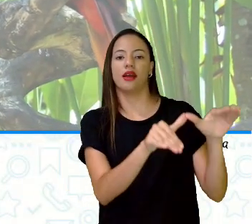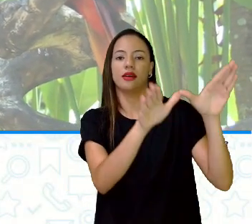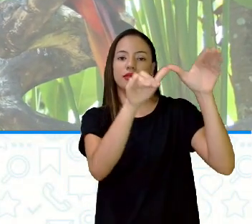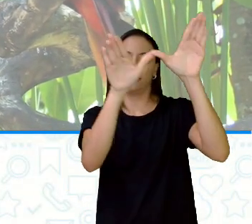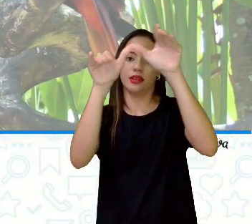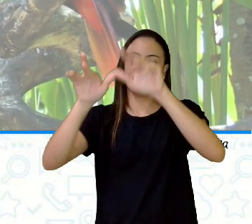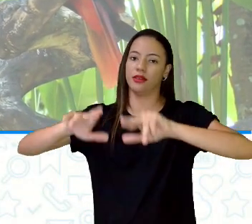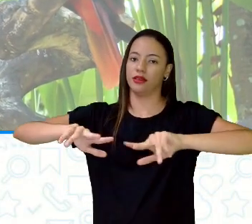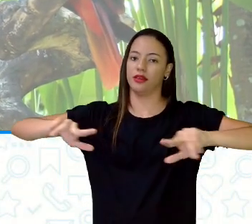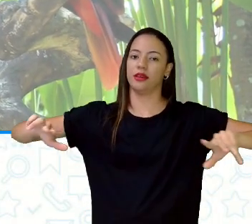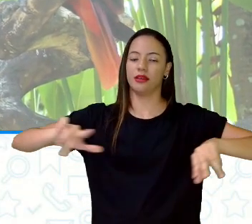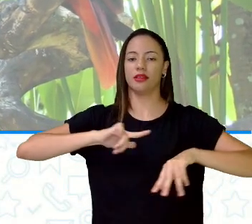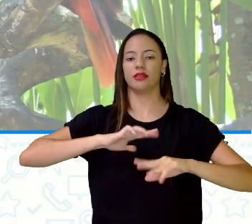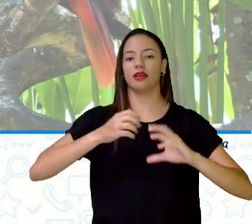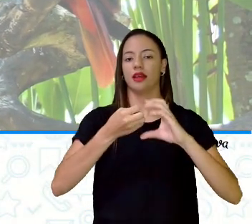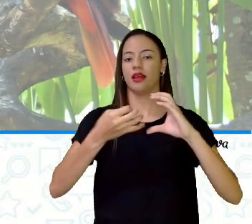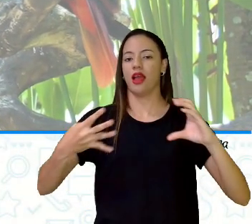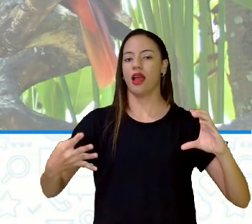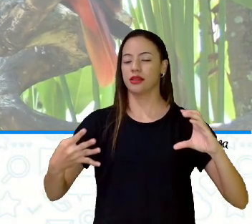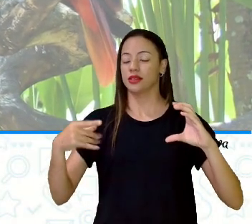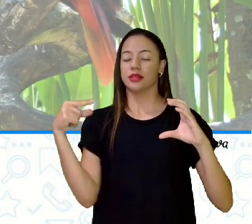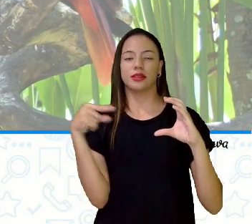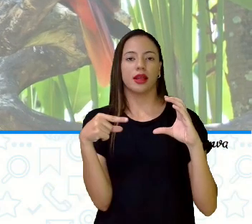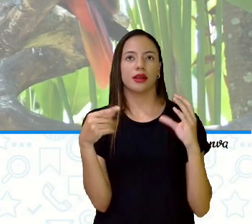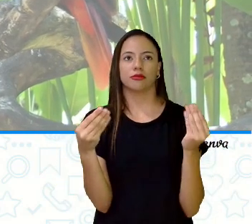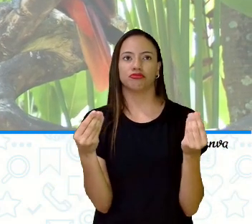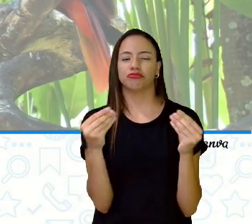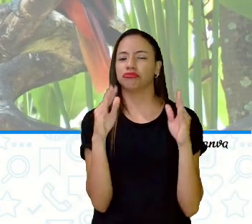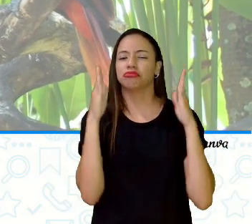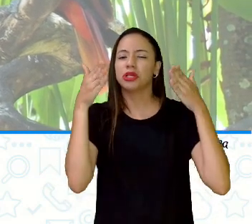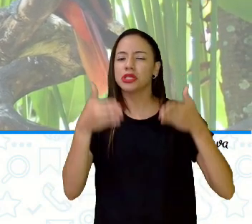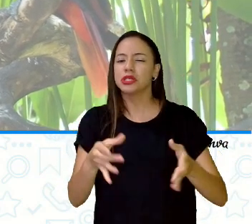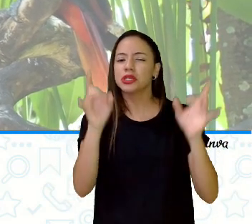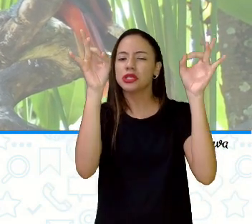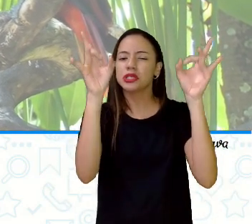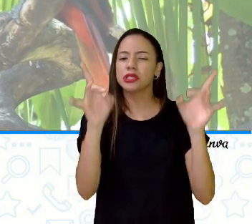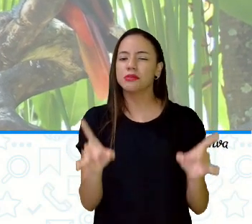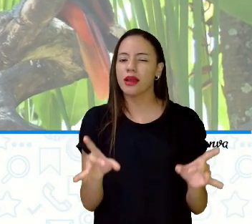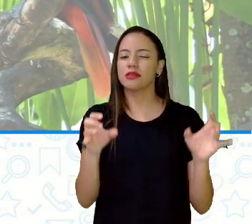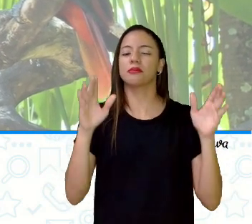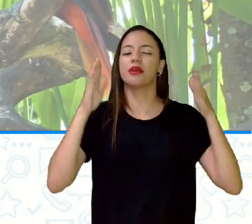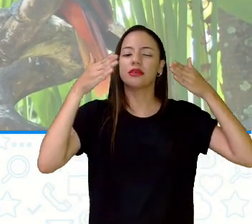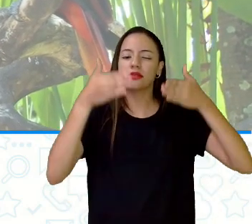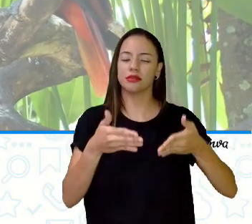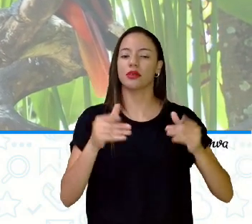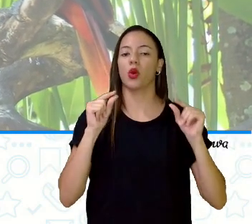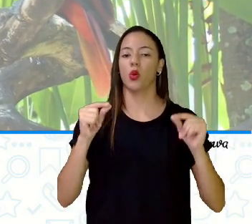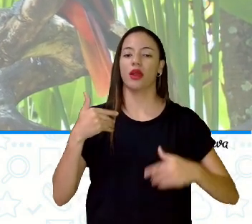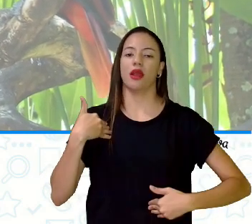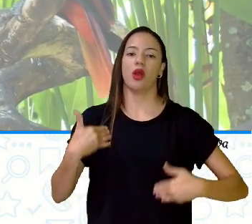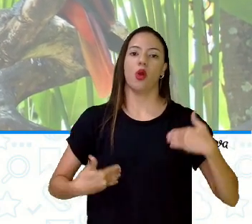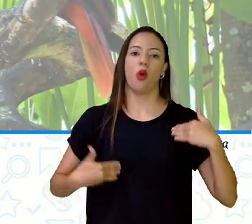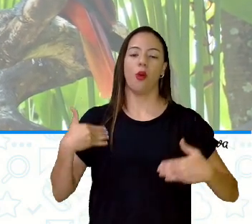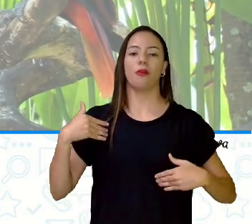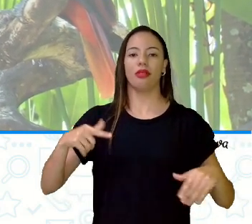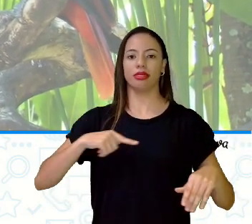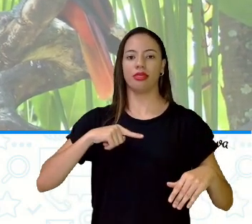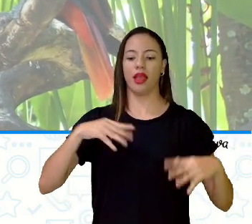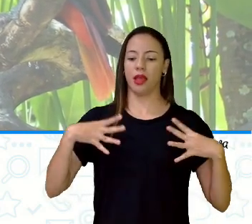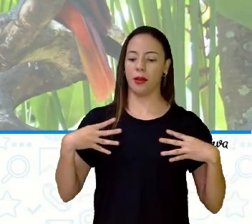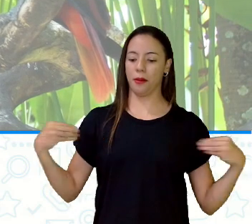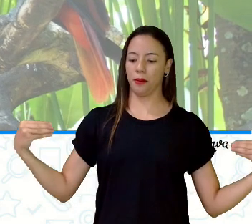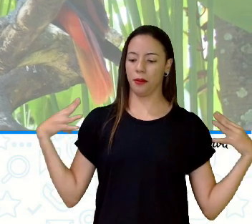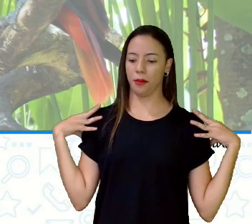As aves, elas têm uma característica muito especial, né? Muito específica. Elas têm o corpo coberto de penas,